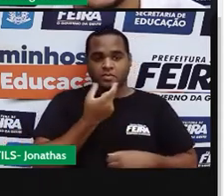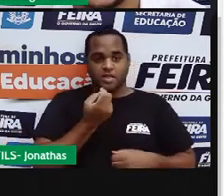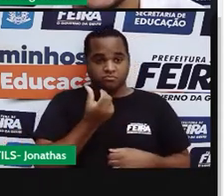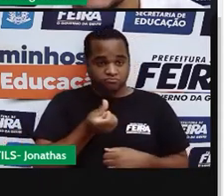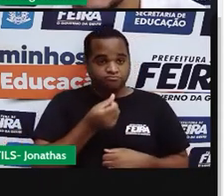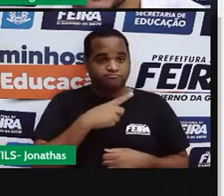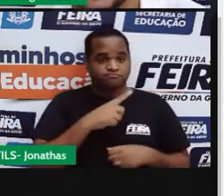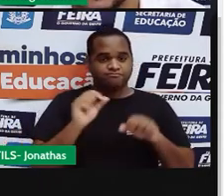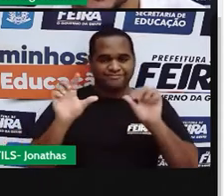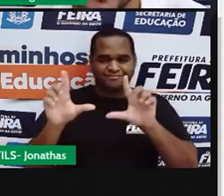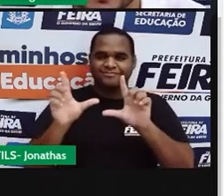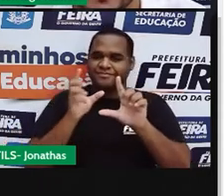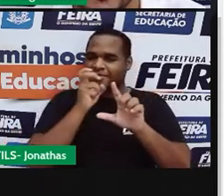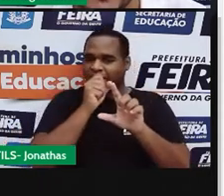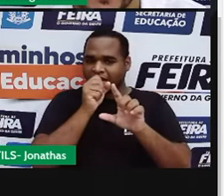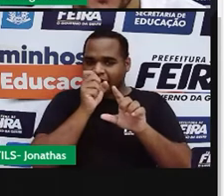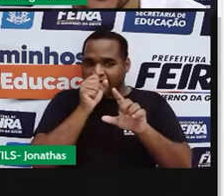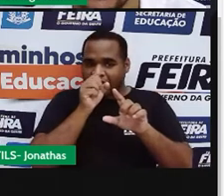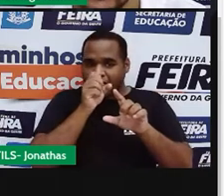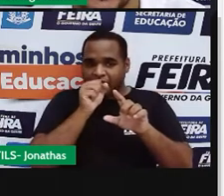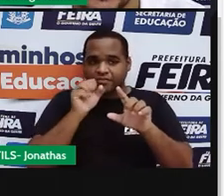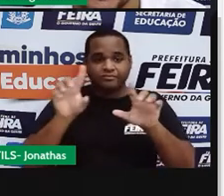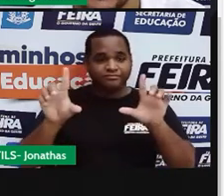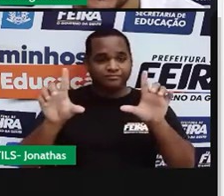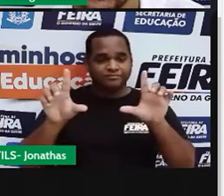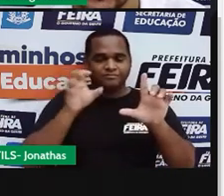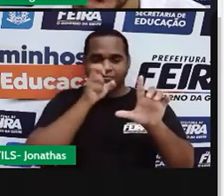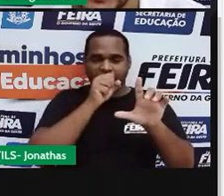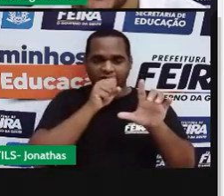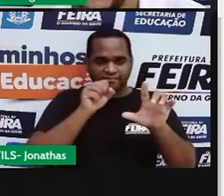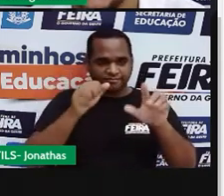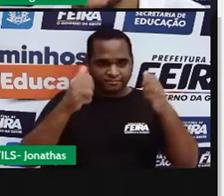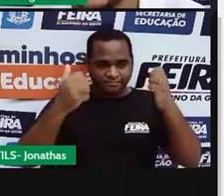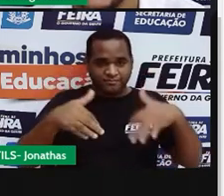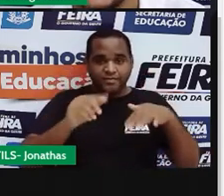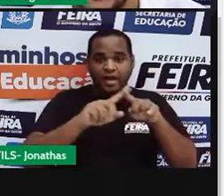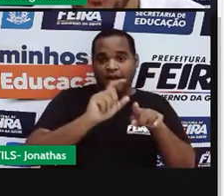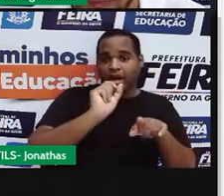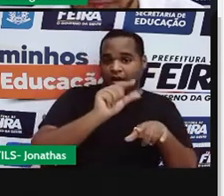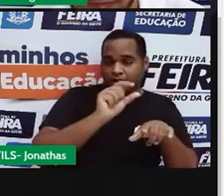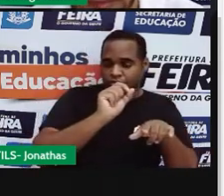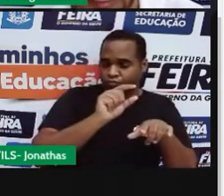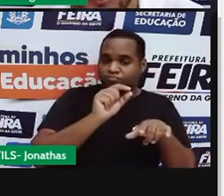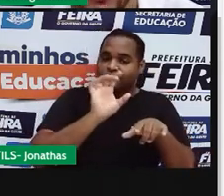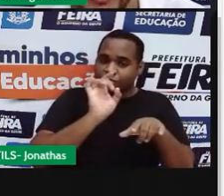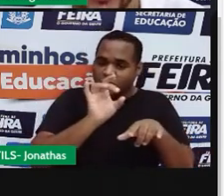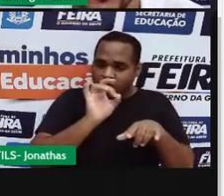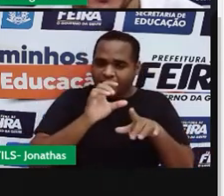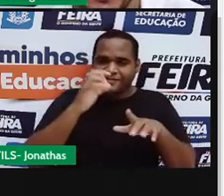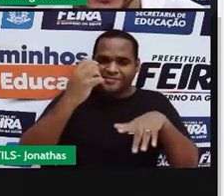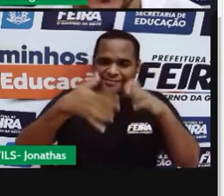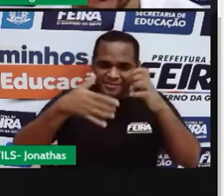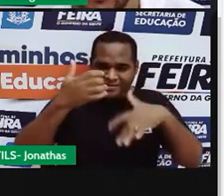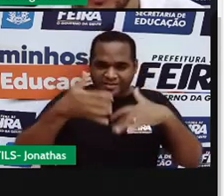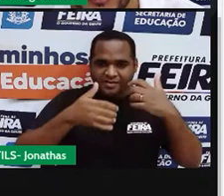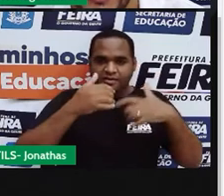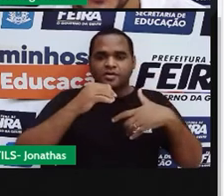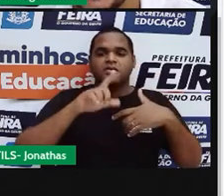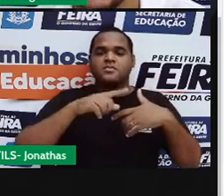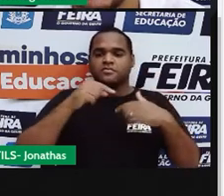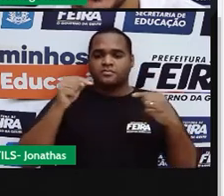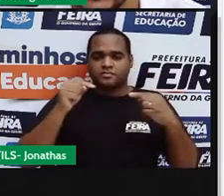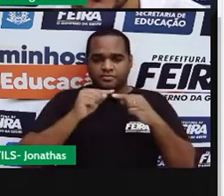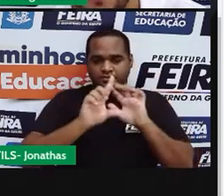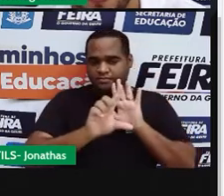laranja. no quadradinho azul, apenas o aterro sanitário é considerado por